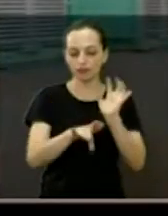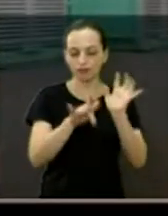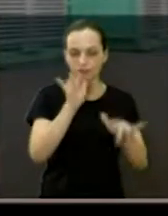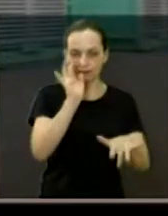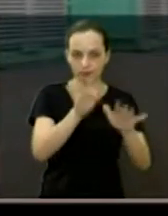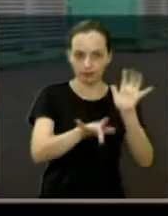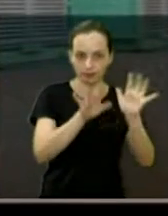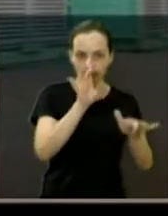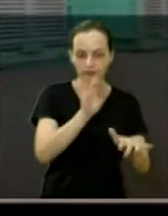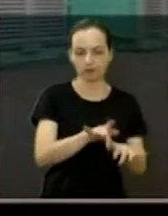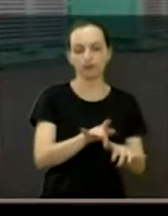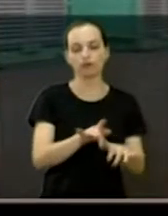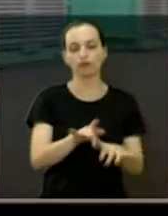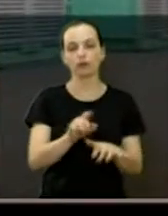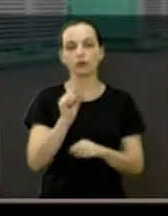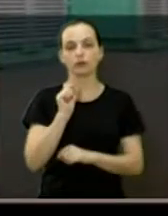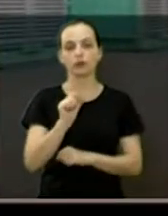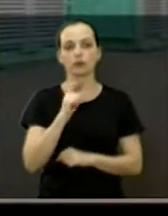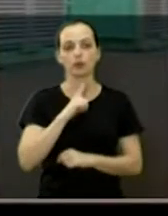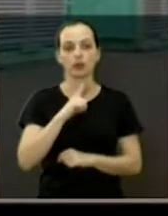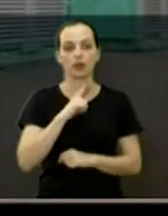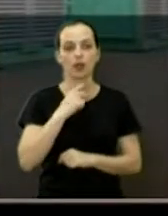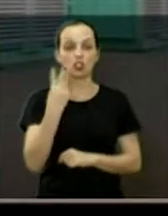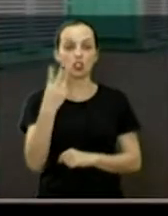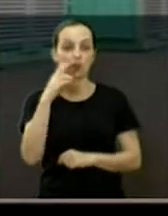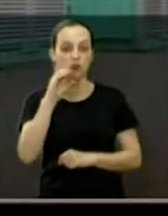colocaram 20 cidades,